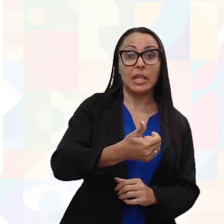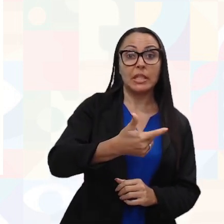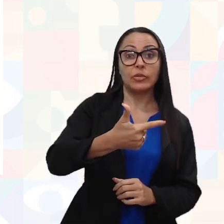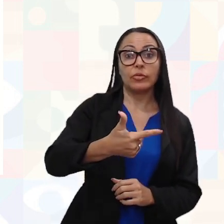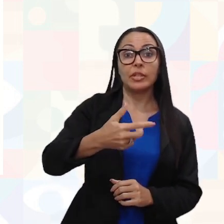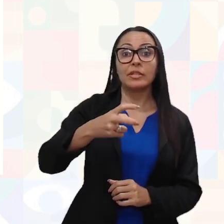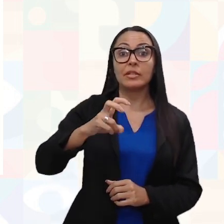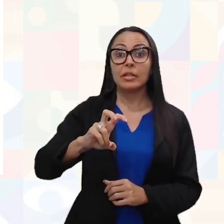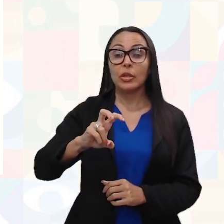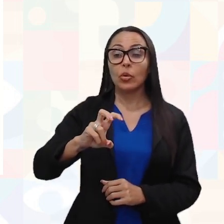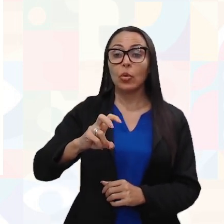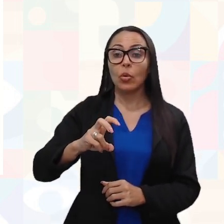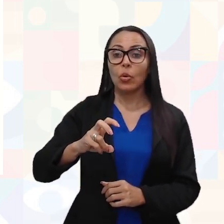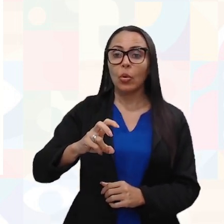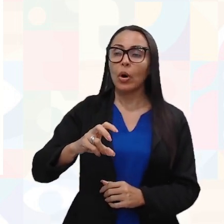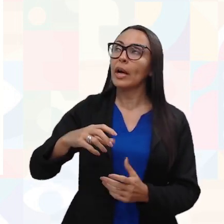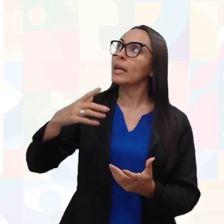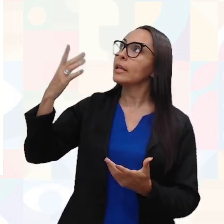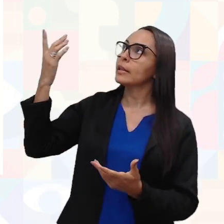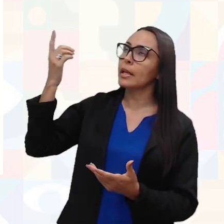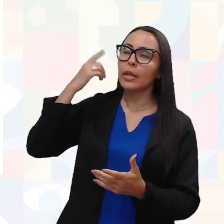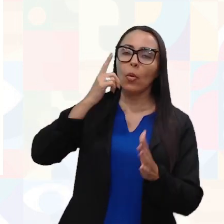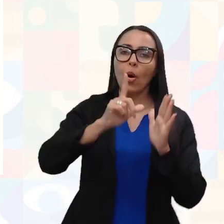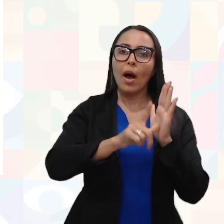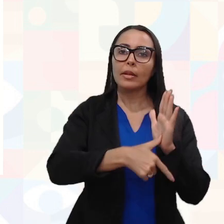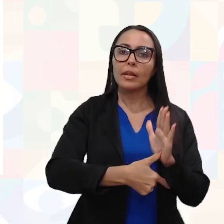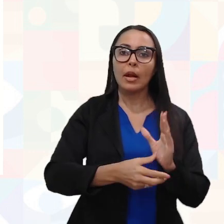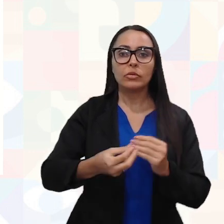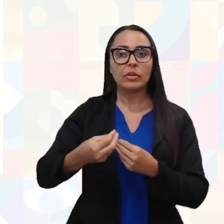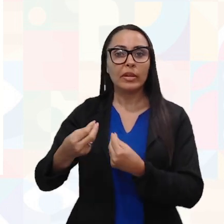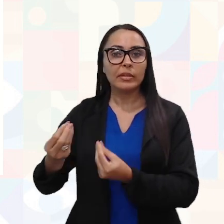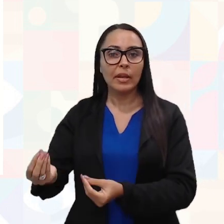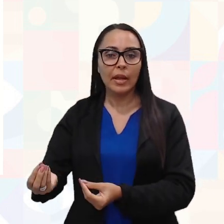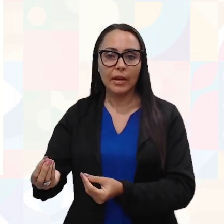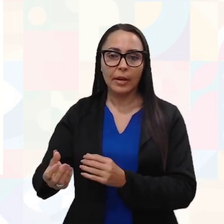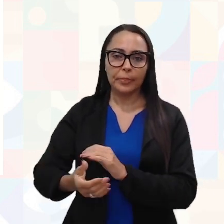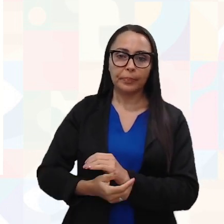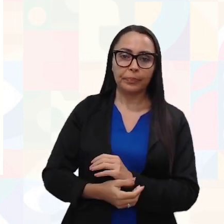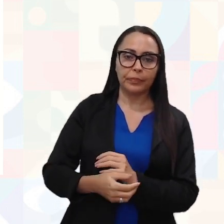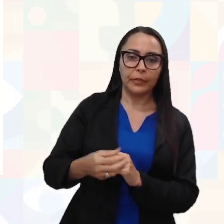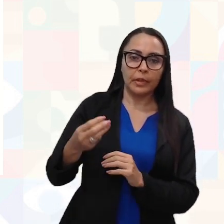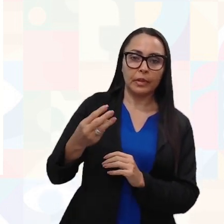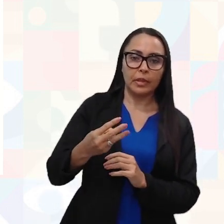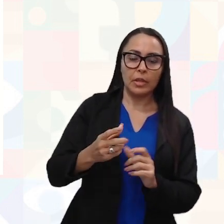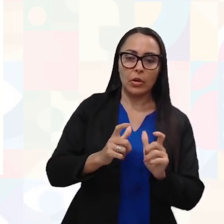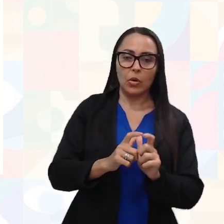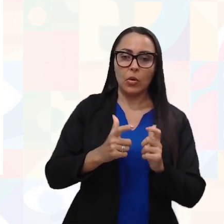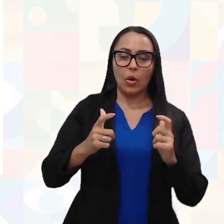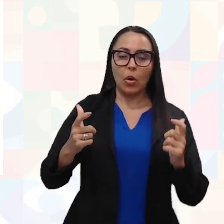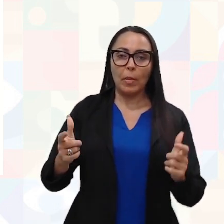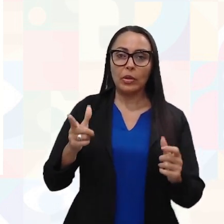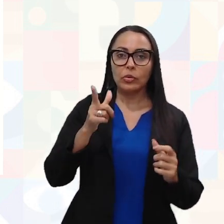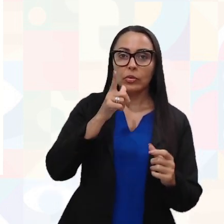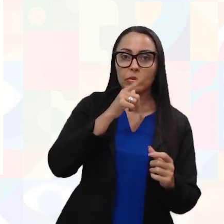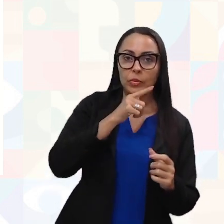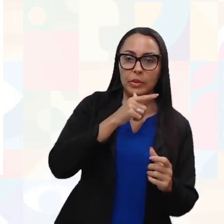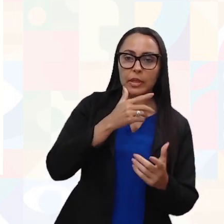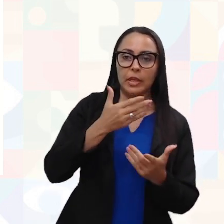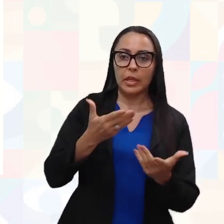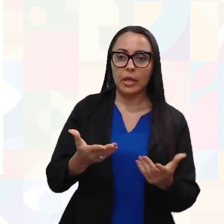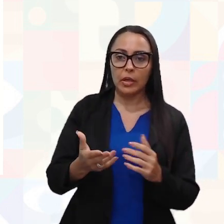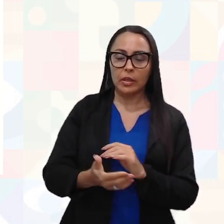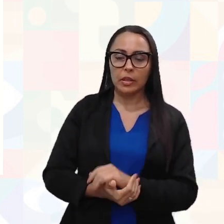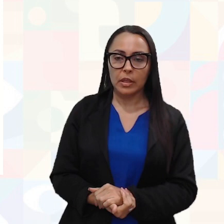O segundo seria o atraso na entrega. O terceiro, o aumento do consumo de água. E o quarto, a